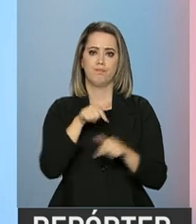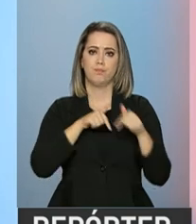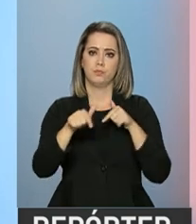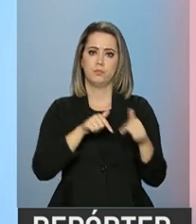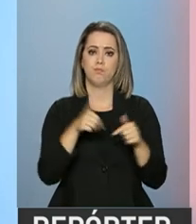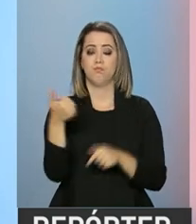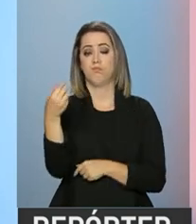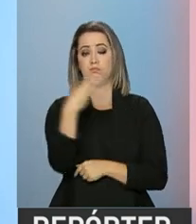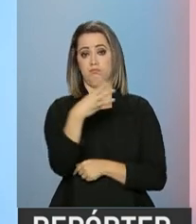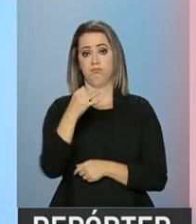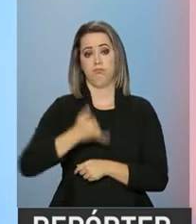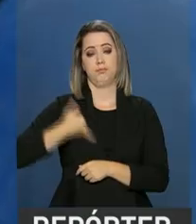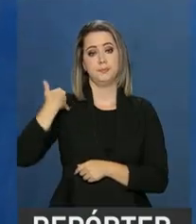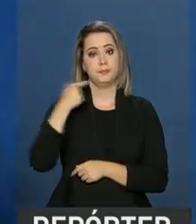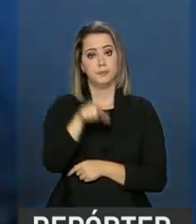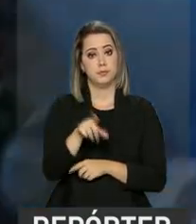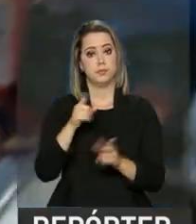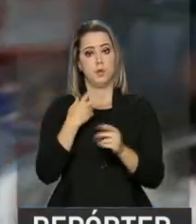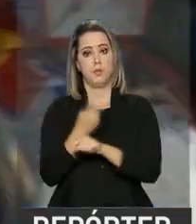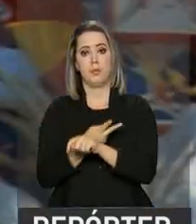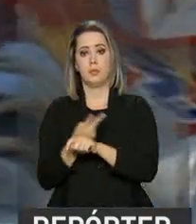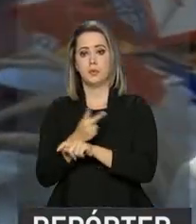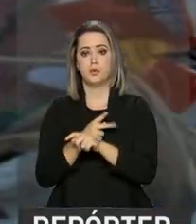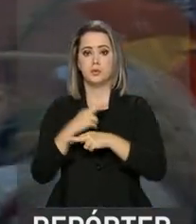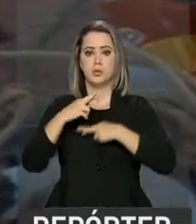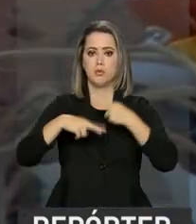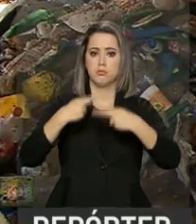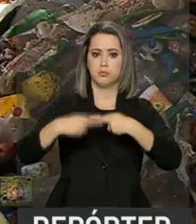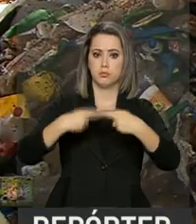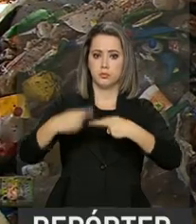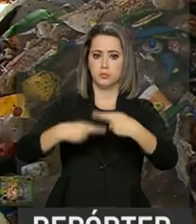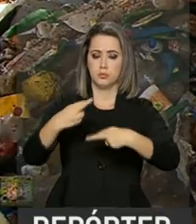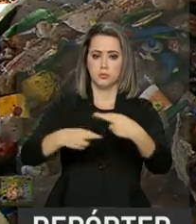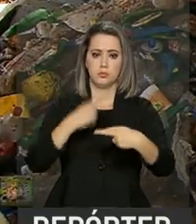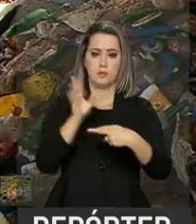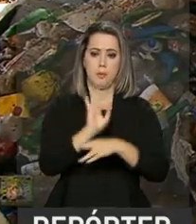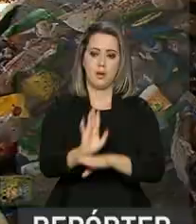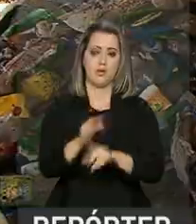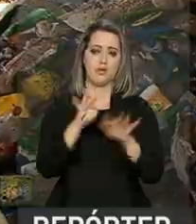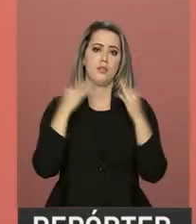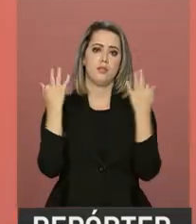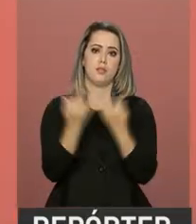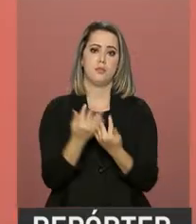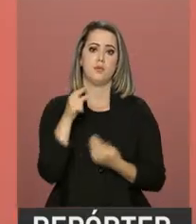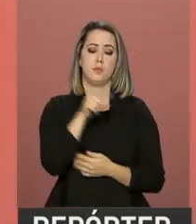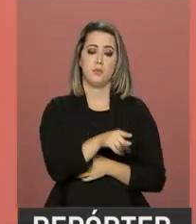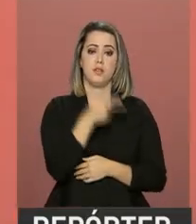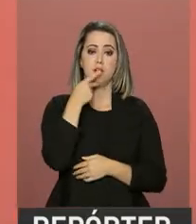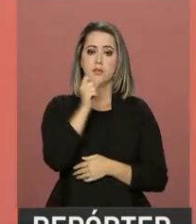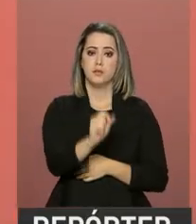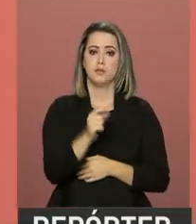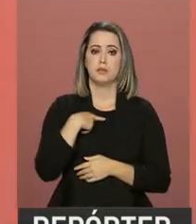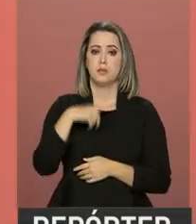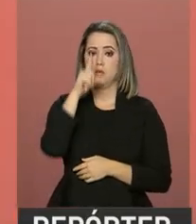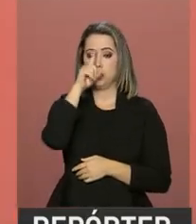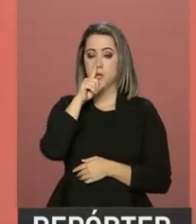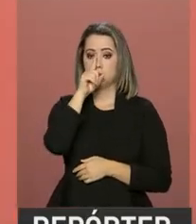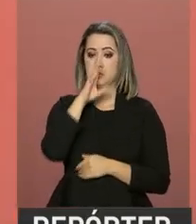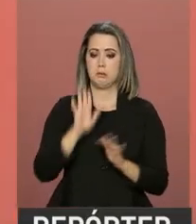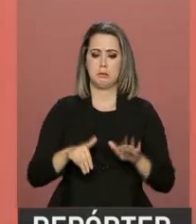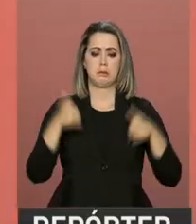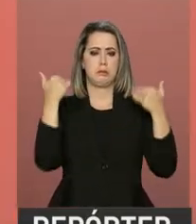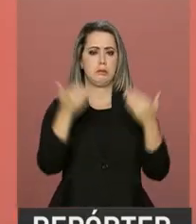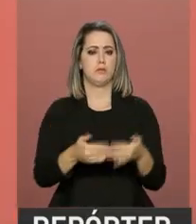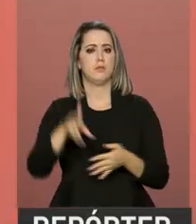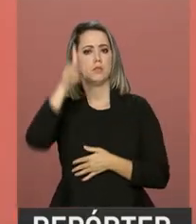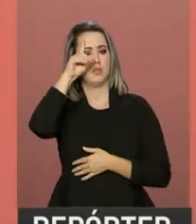com 13 anos de idade em busca de material para reciclagem para ajudar a família. Ela conta dos perigos que enfrenta